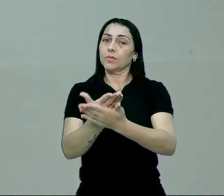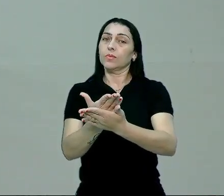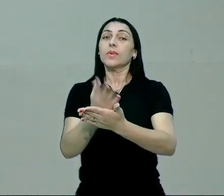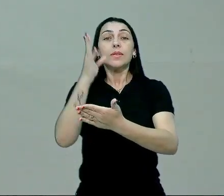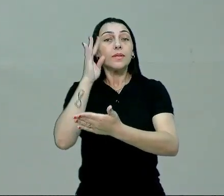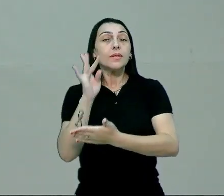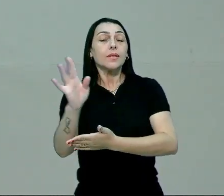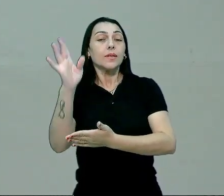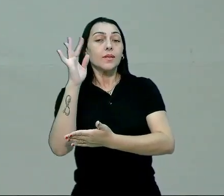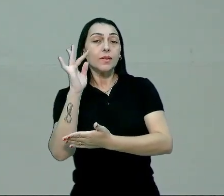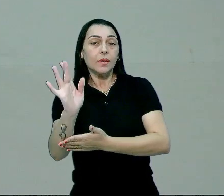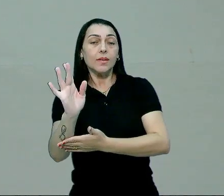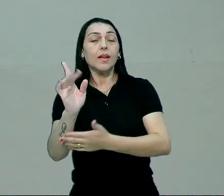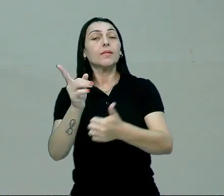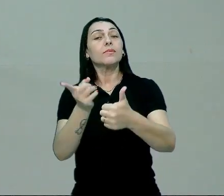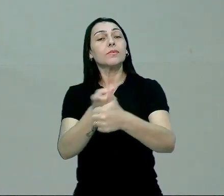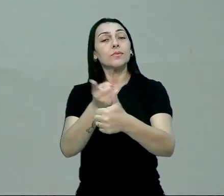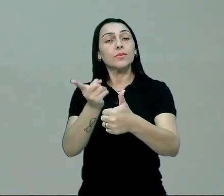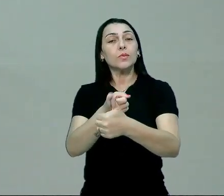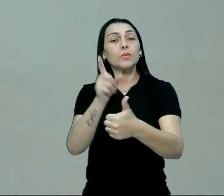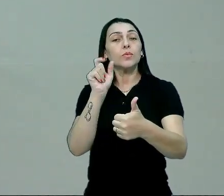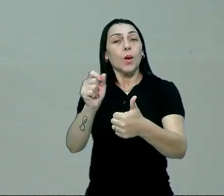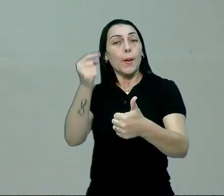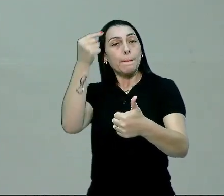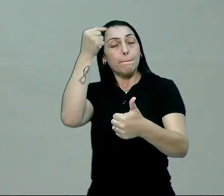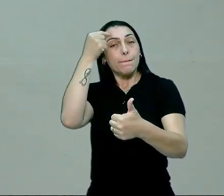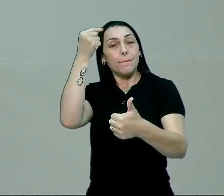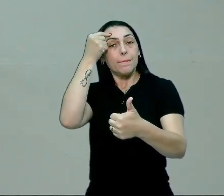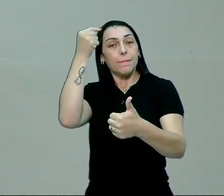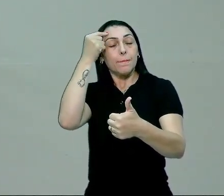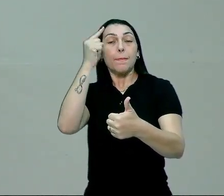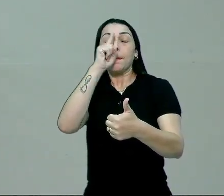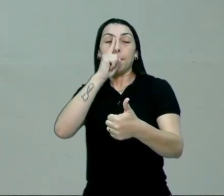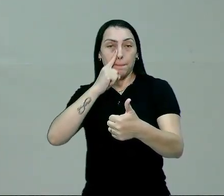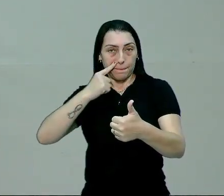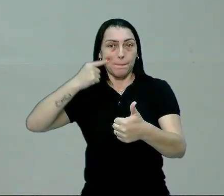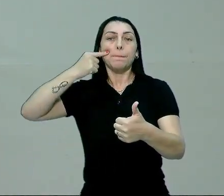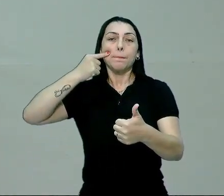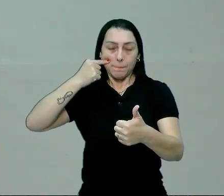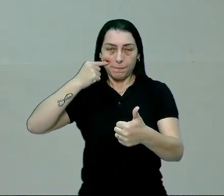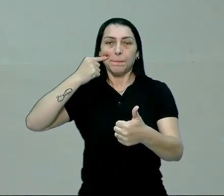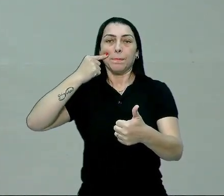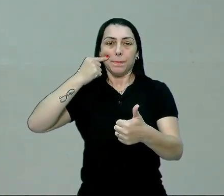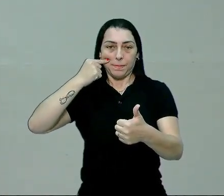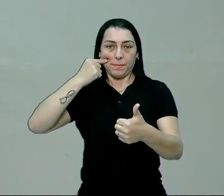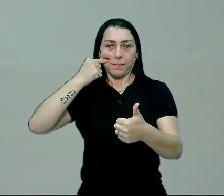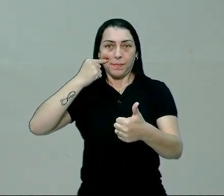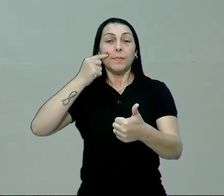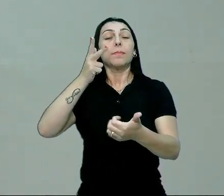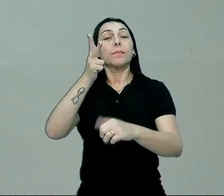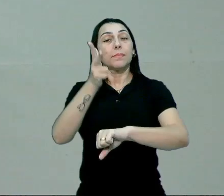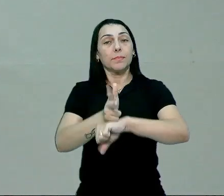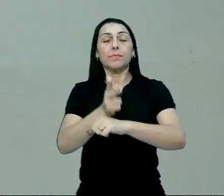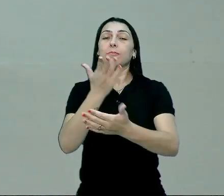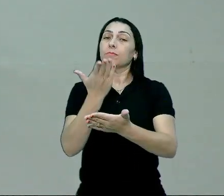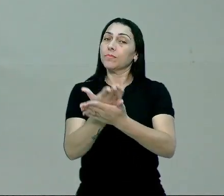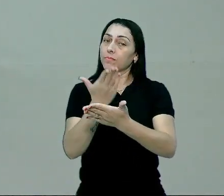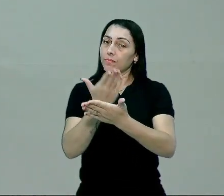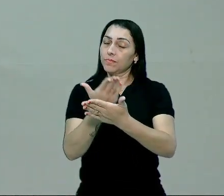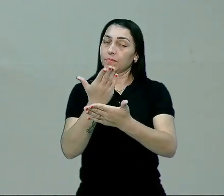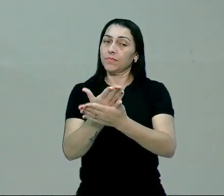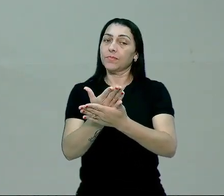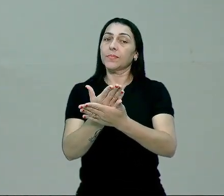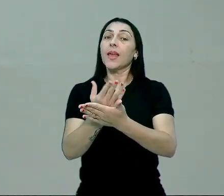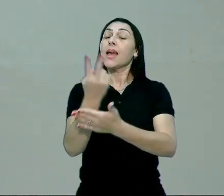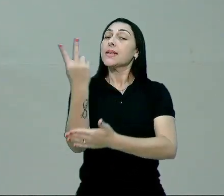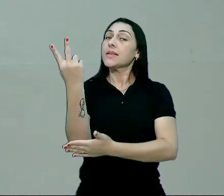teorias, que contempla justamente o pensamento de Emily Durkheim. Esta videoaula, ela